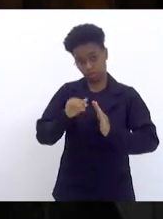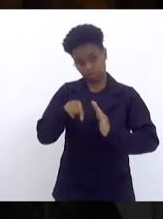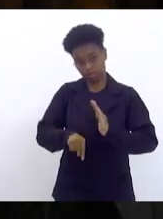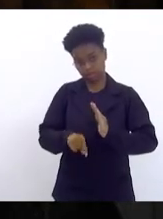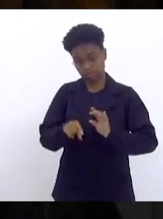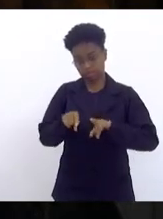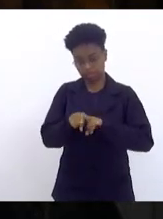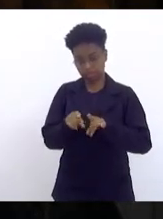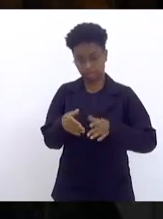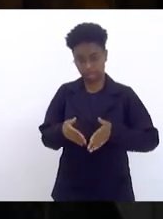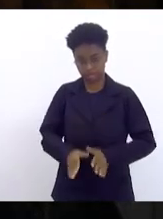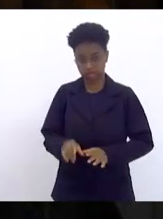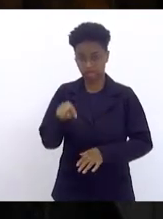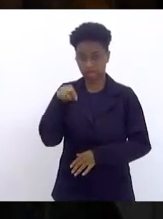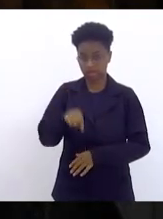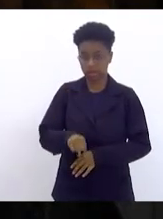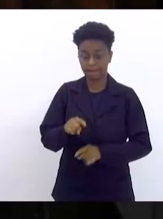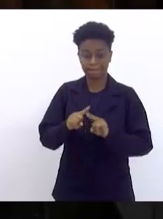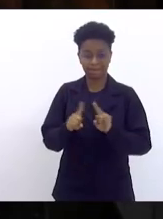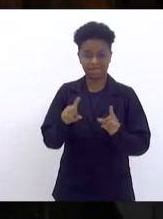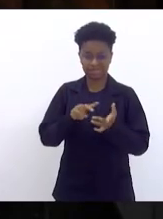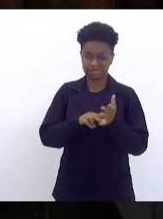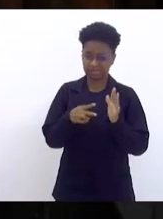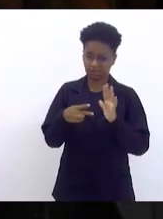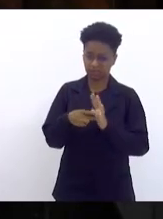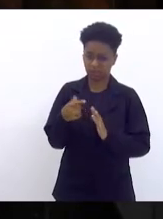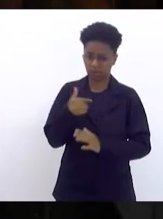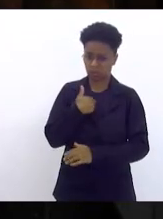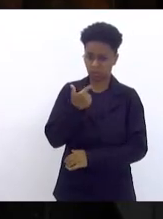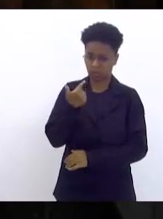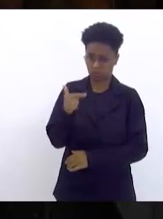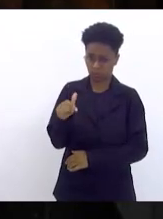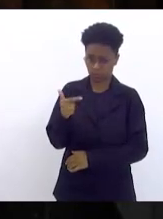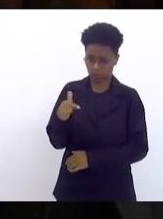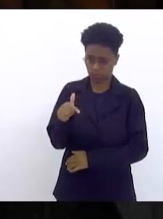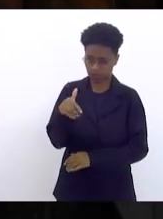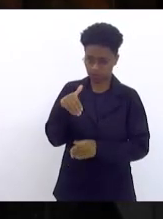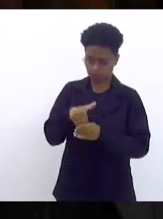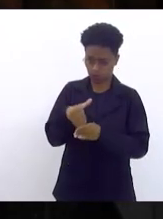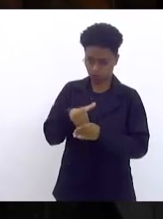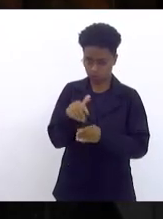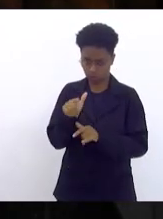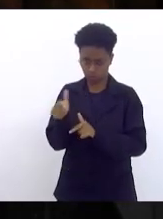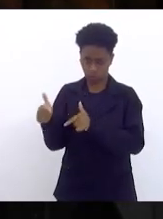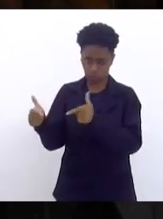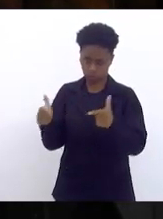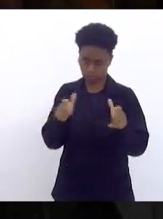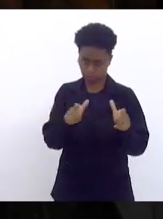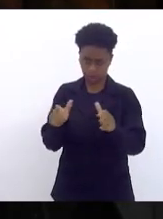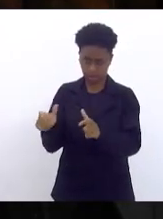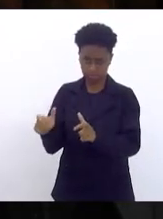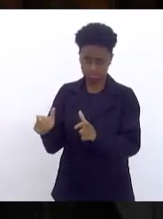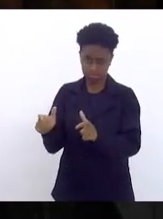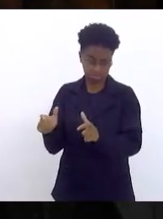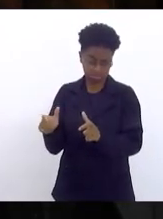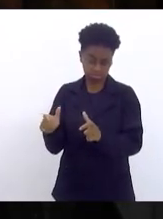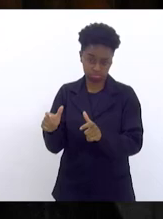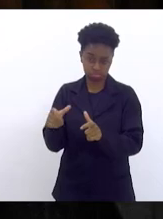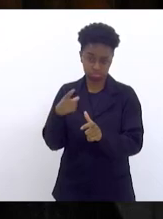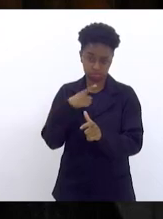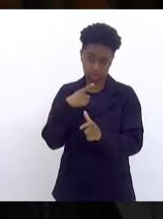sendo da capital, isso não simboliza que eu não tenha tido voto em diversas eleições em outros